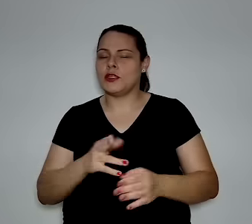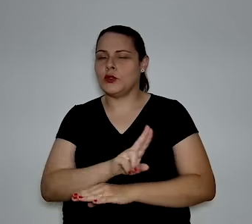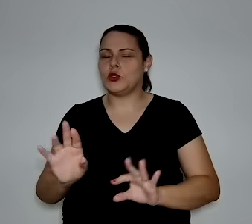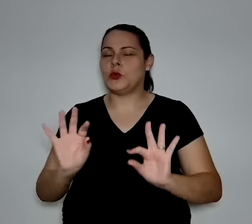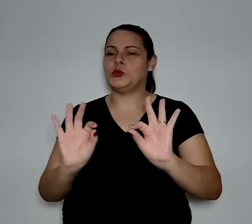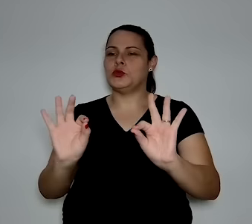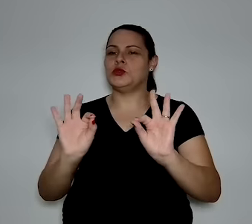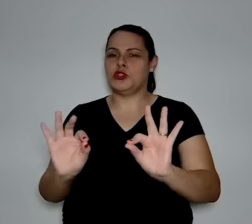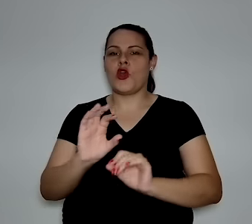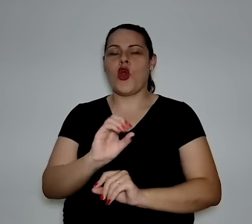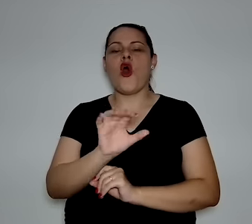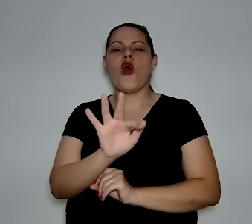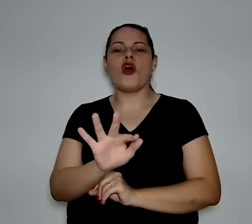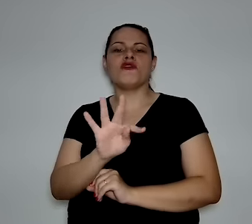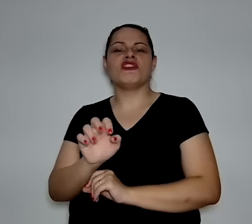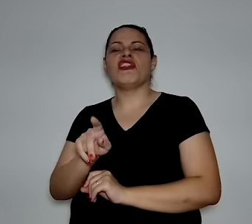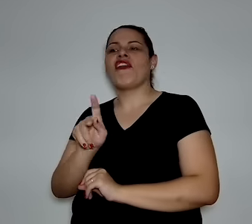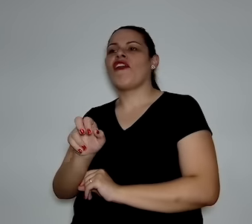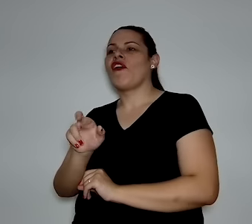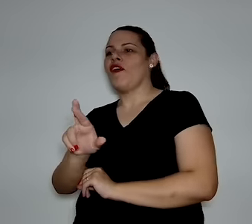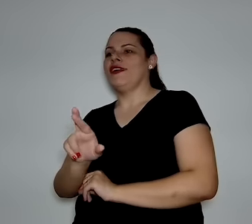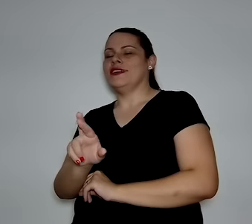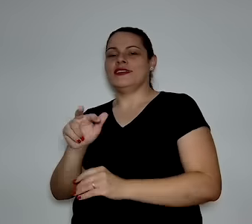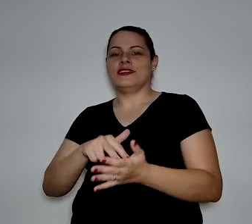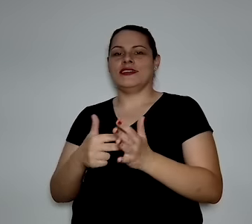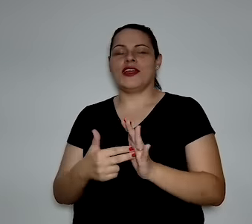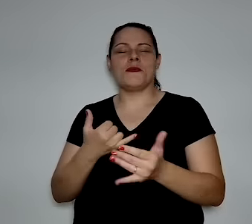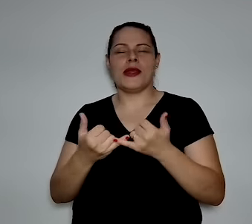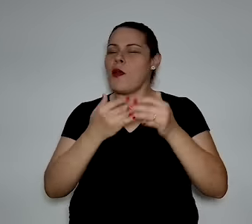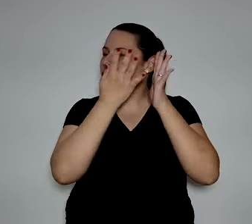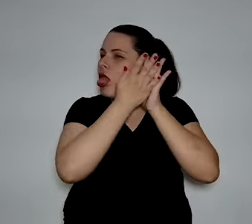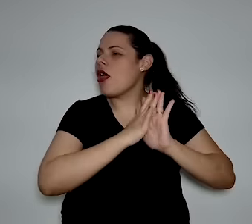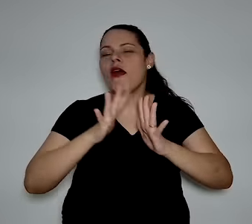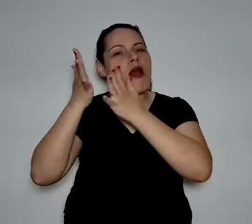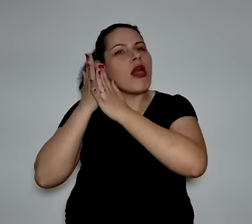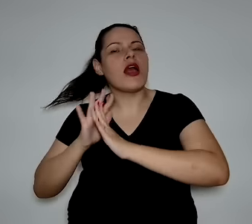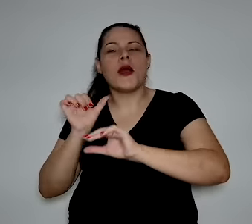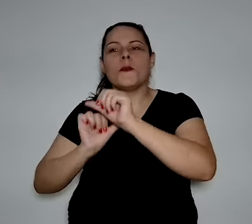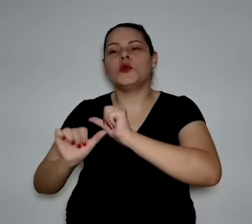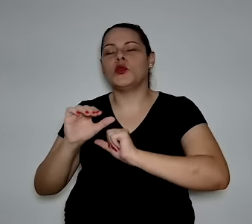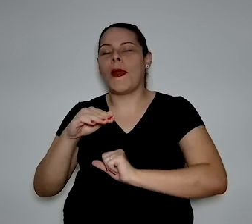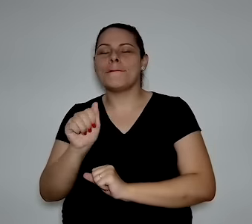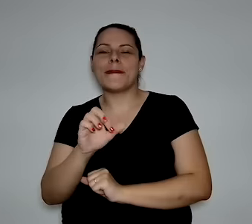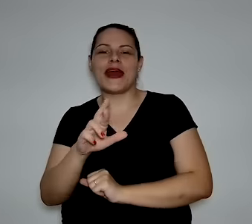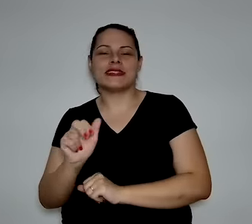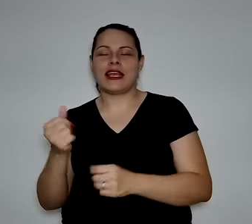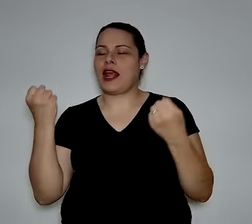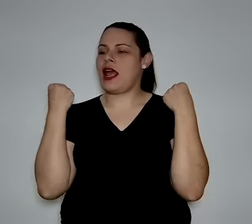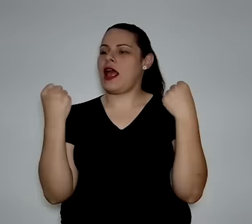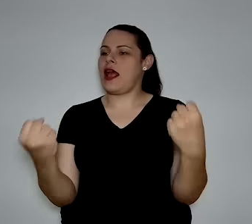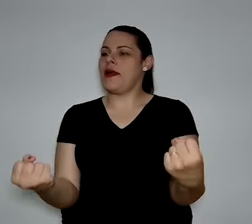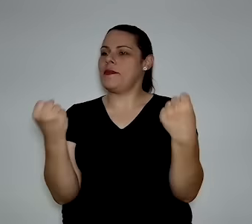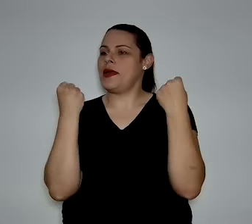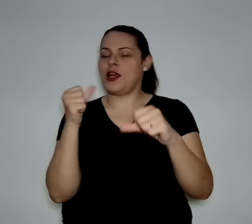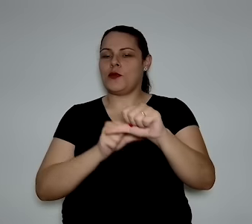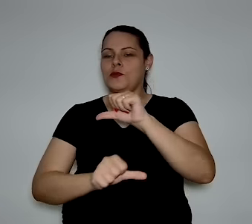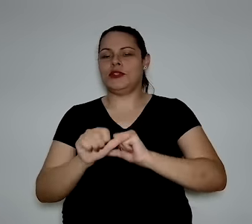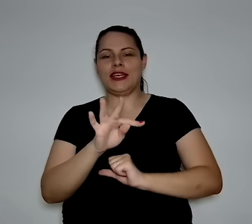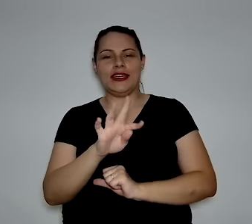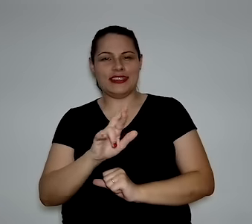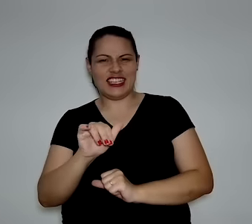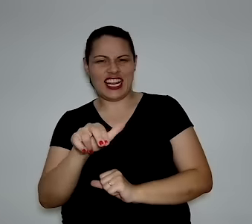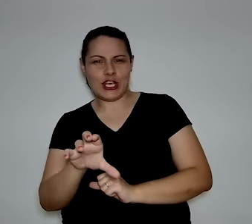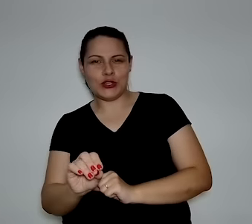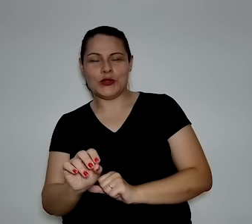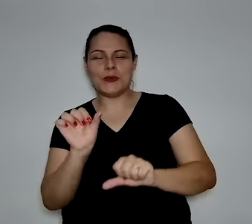esse, agora tem um nome chique para demanda, Off-taker. Eu adoro, né? Igual o creme de cabelo, agora é máscara, né? Igual malhar, agora é